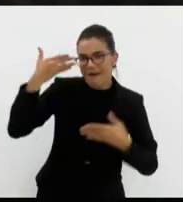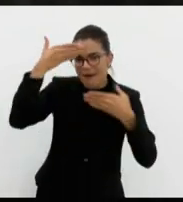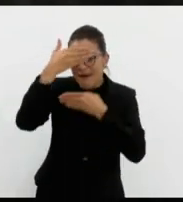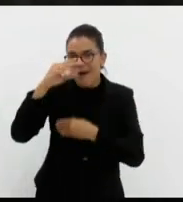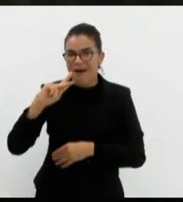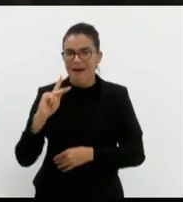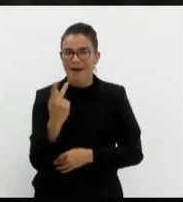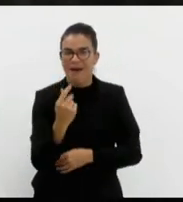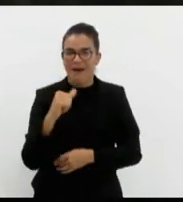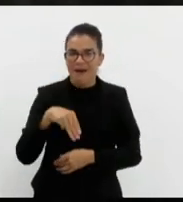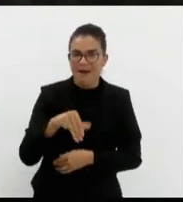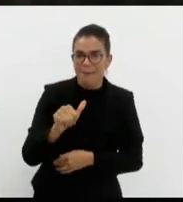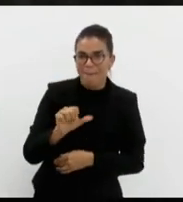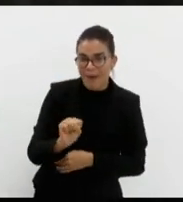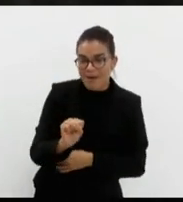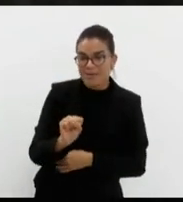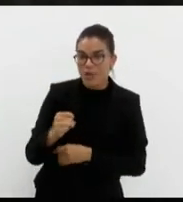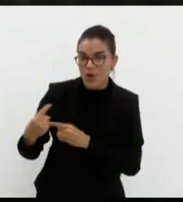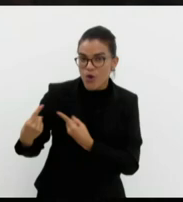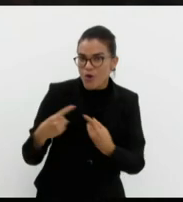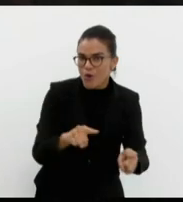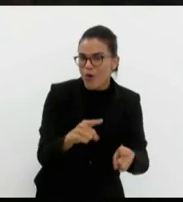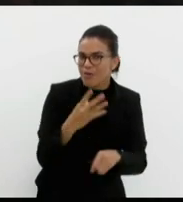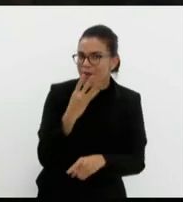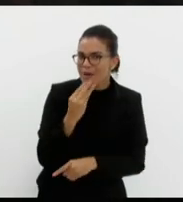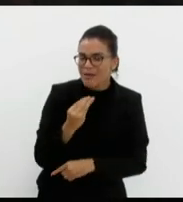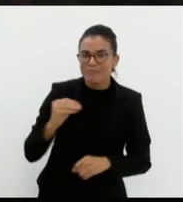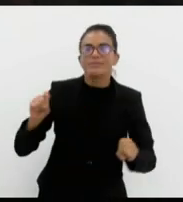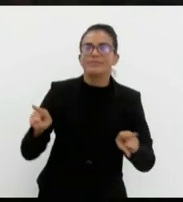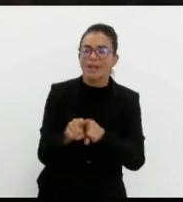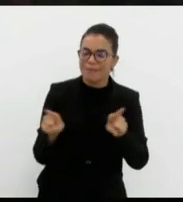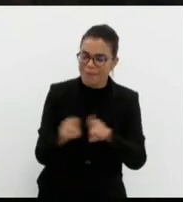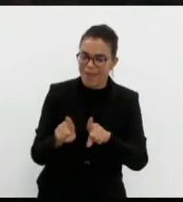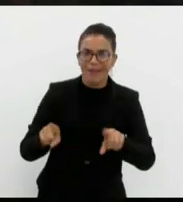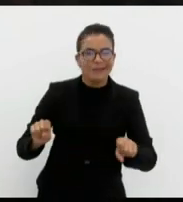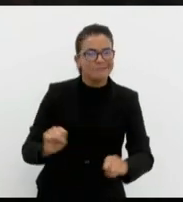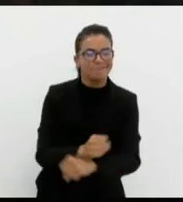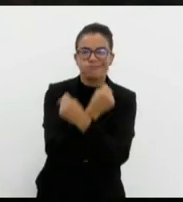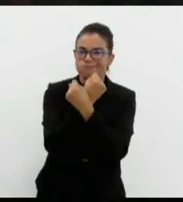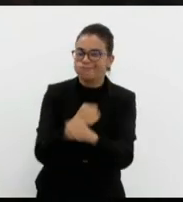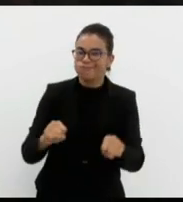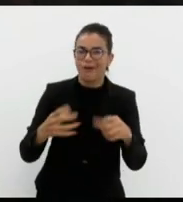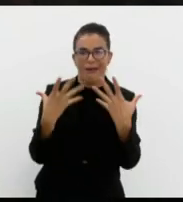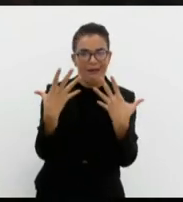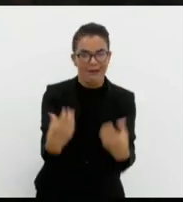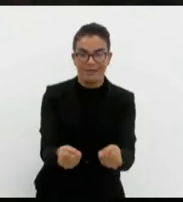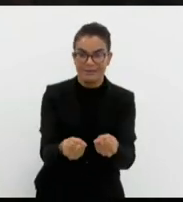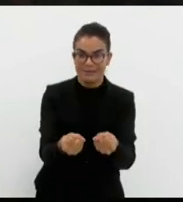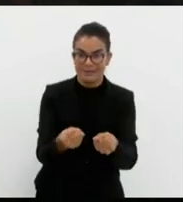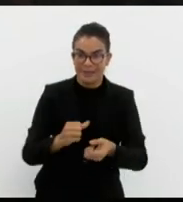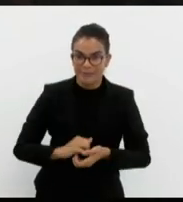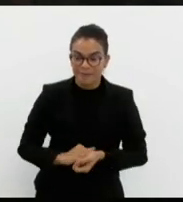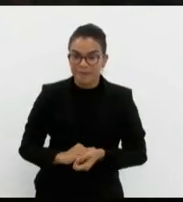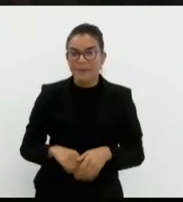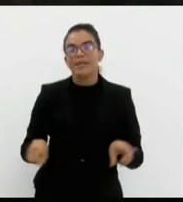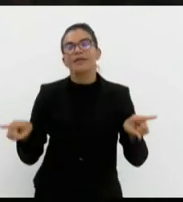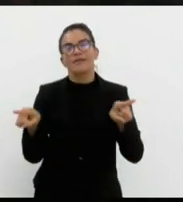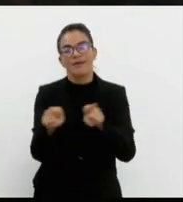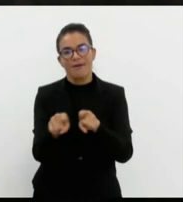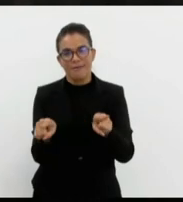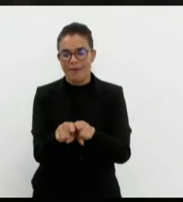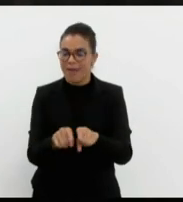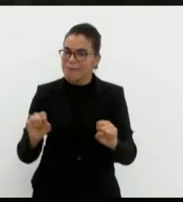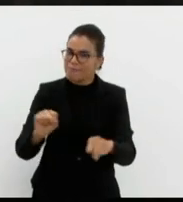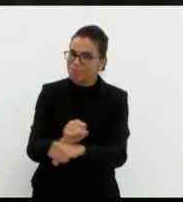é absolutamente inaceitável. Inaceitável. Como também não é